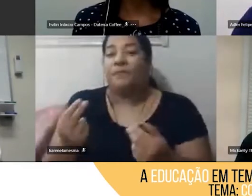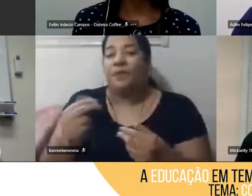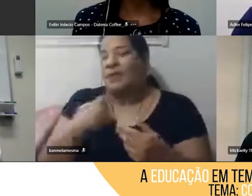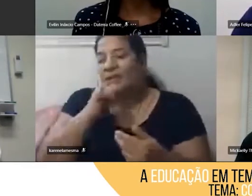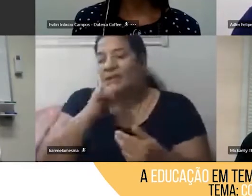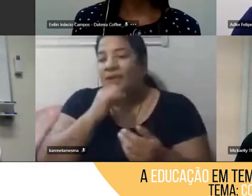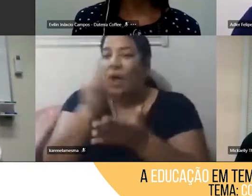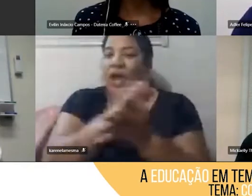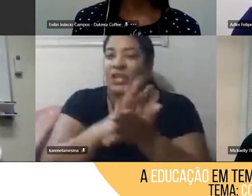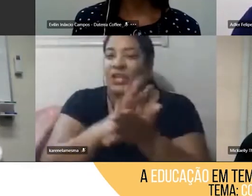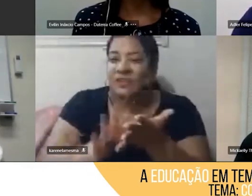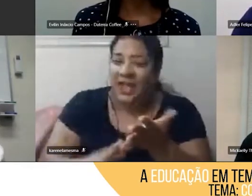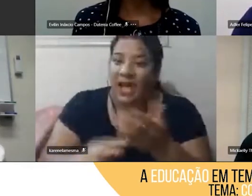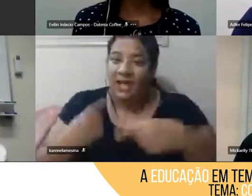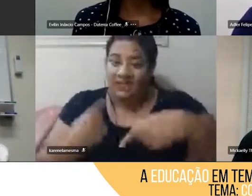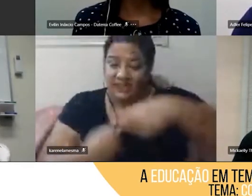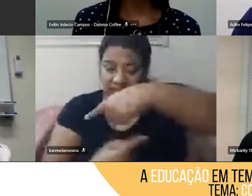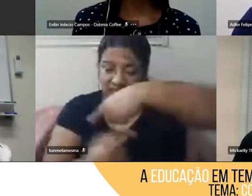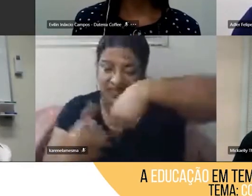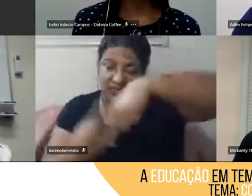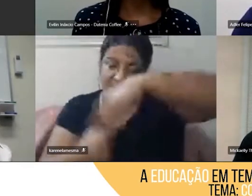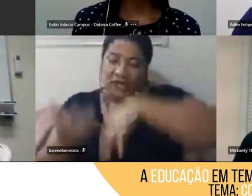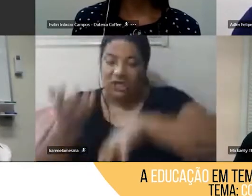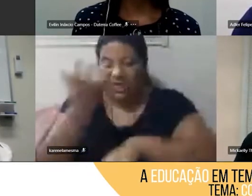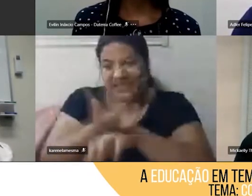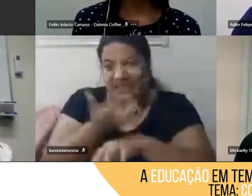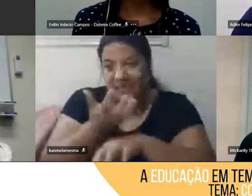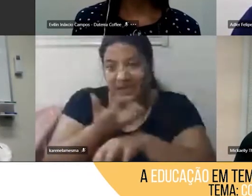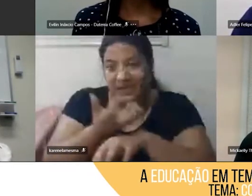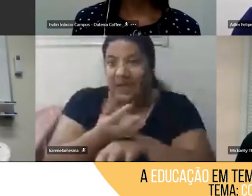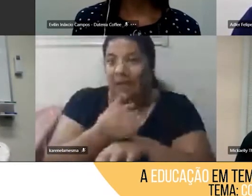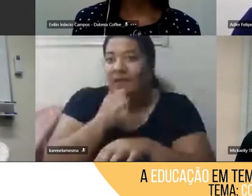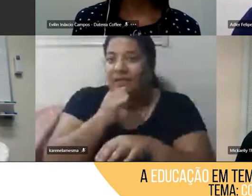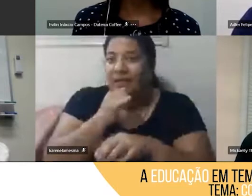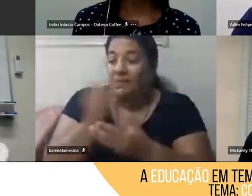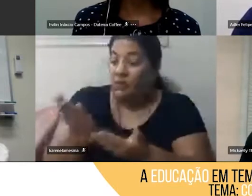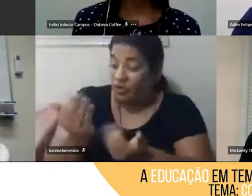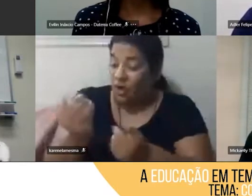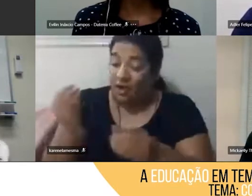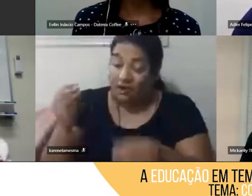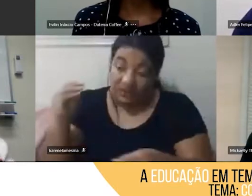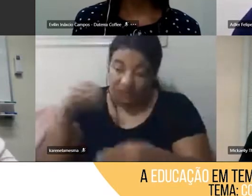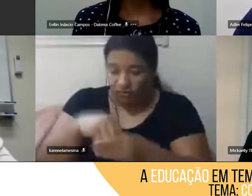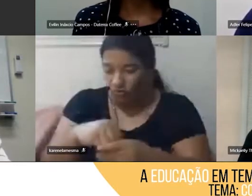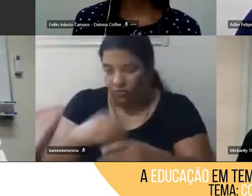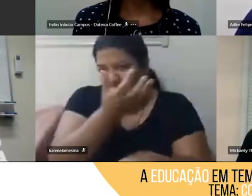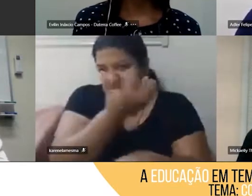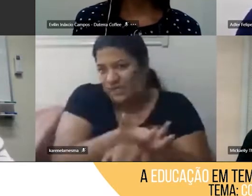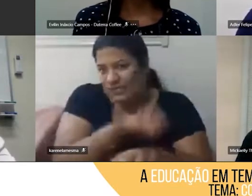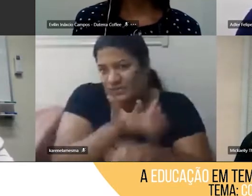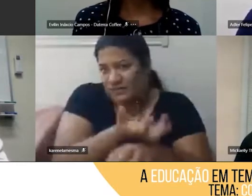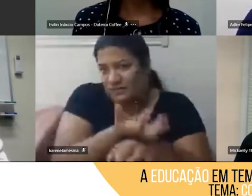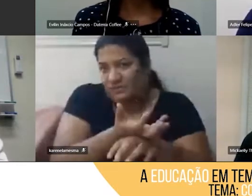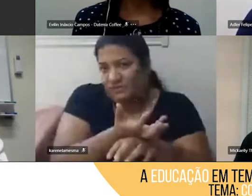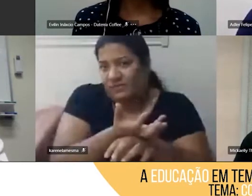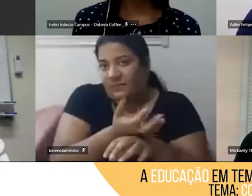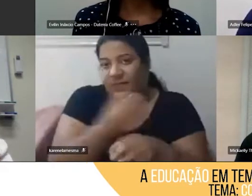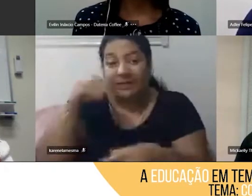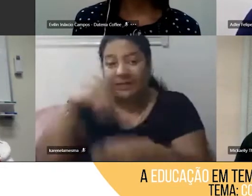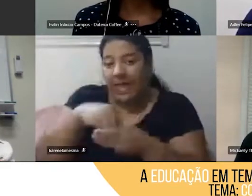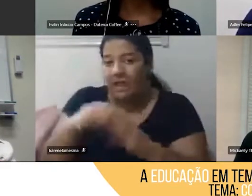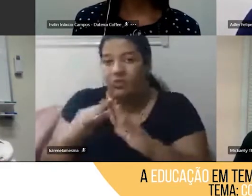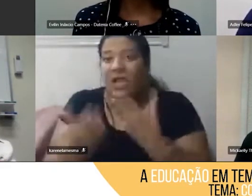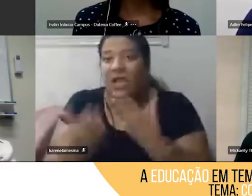possa envolver o jovem com as matérias que tem na escola. Então, uma matéria, tipo um Conhecendo o Mundo na escola, onde a gente pudesse envolver